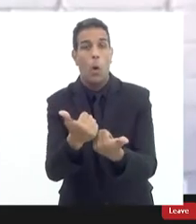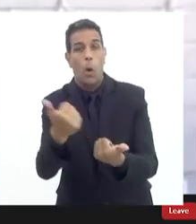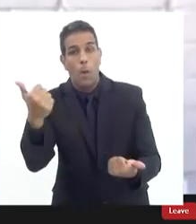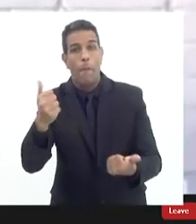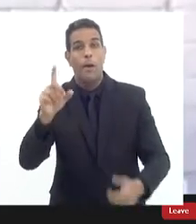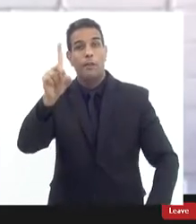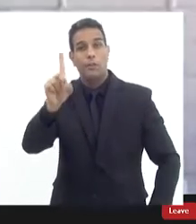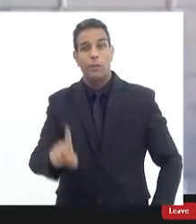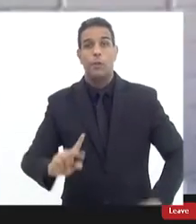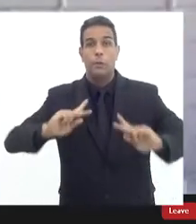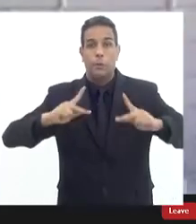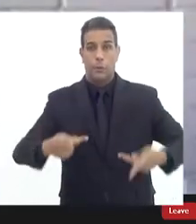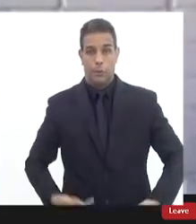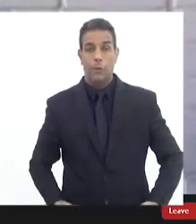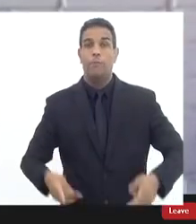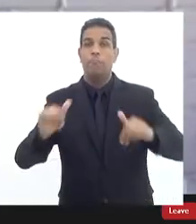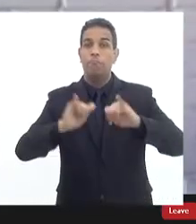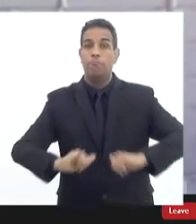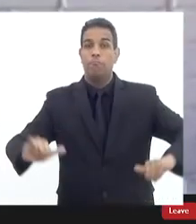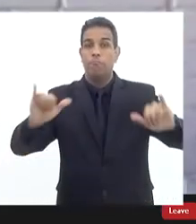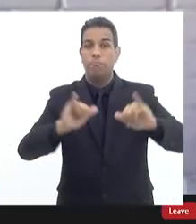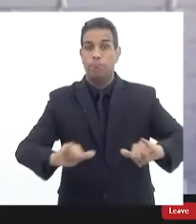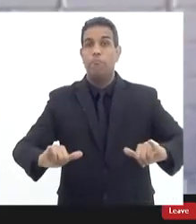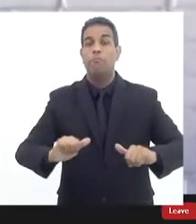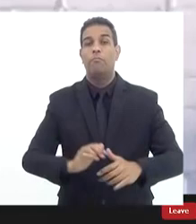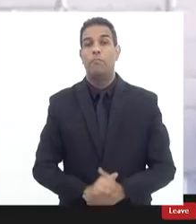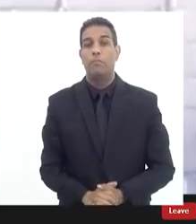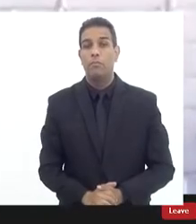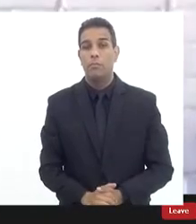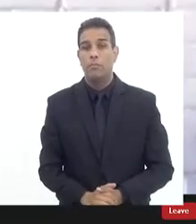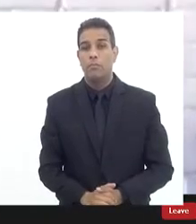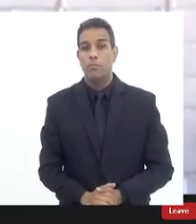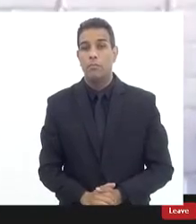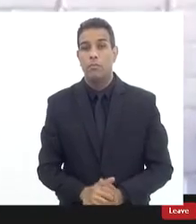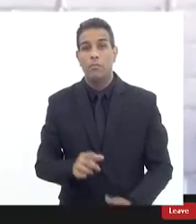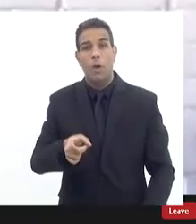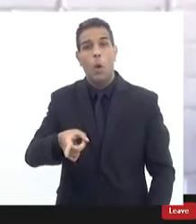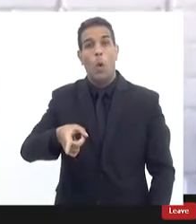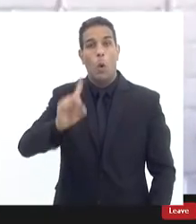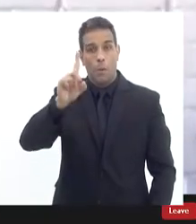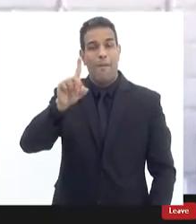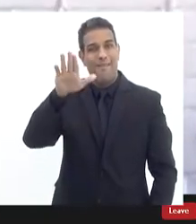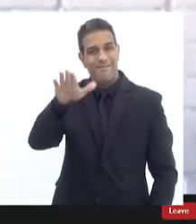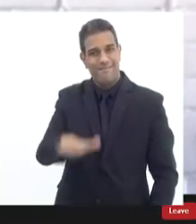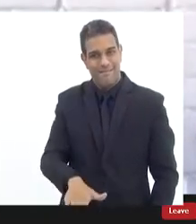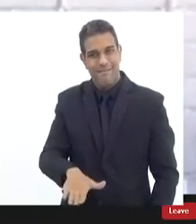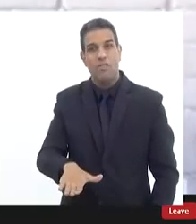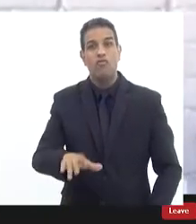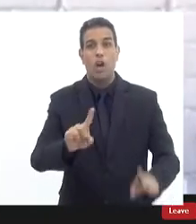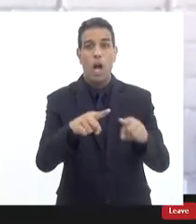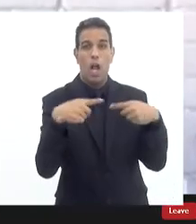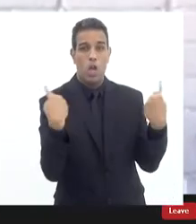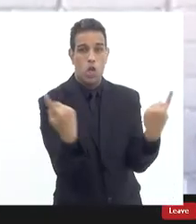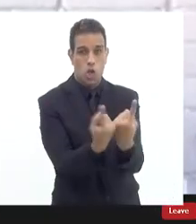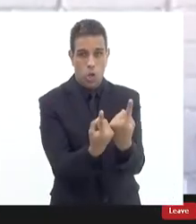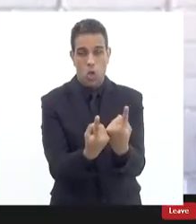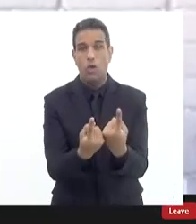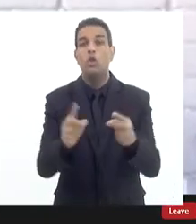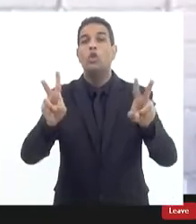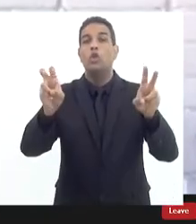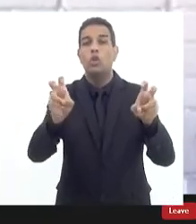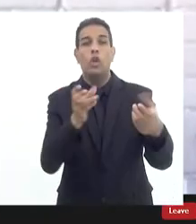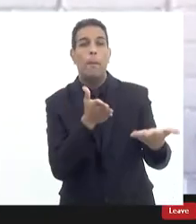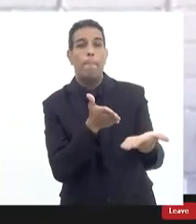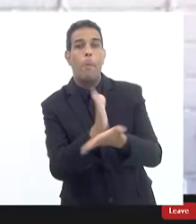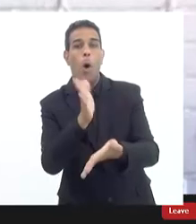direitos humanos aviso que às uma hora da tarde de hoje teremos reunião para aprovação de